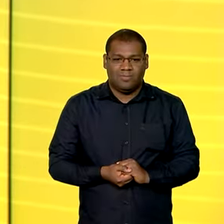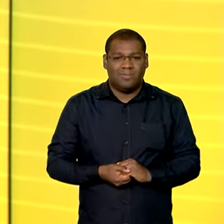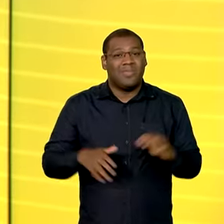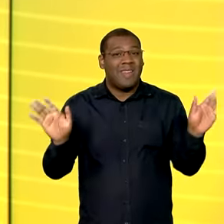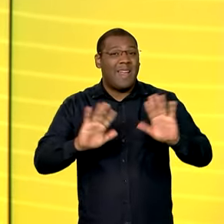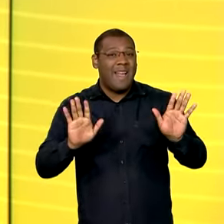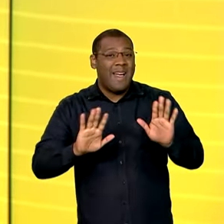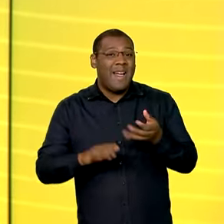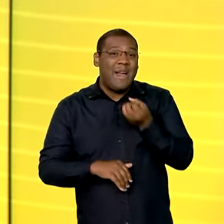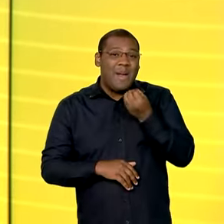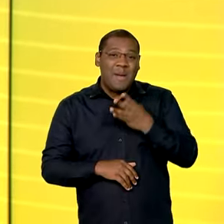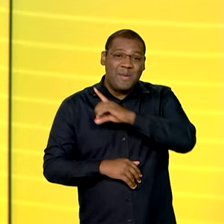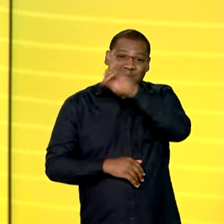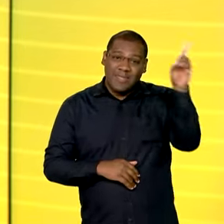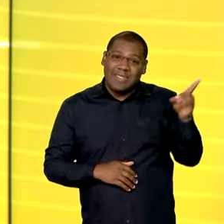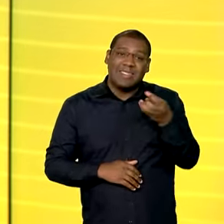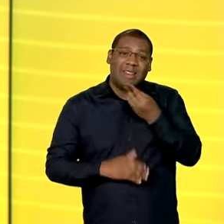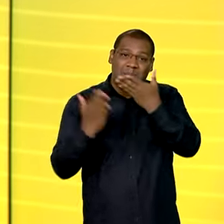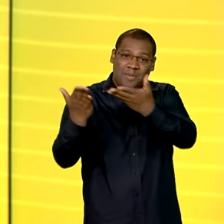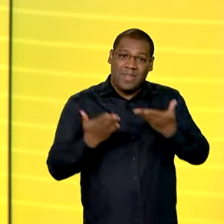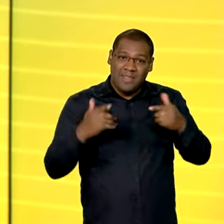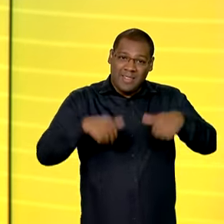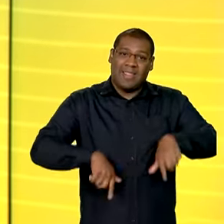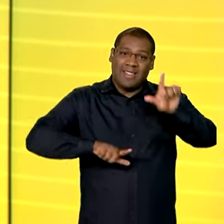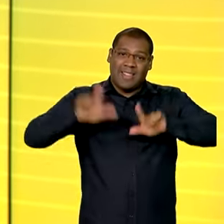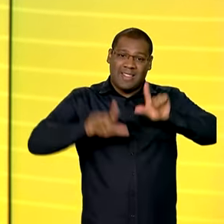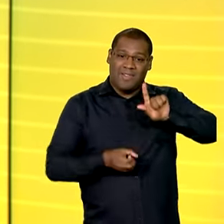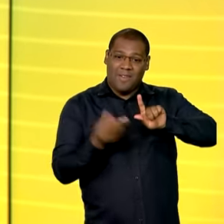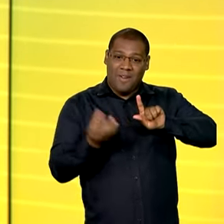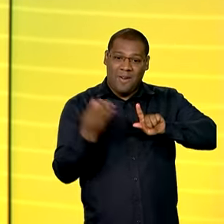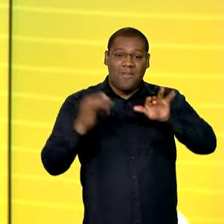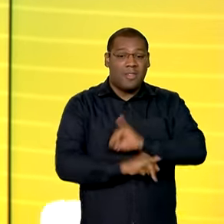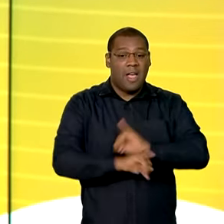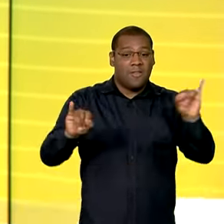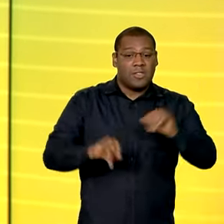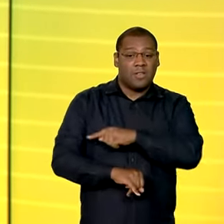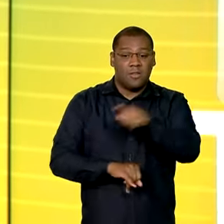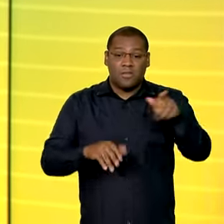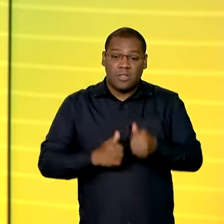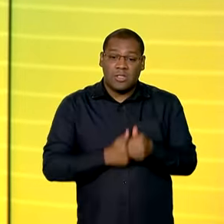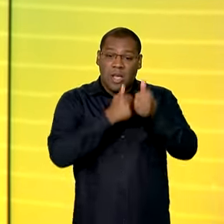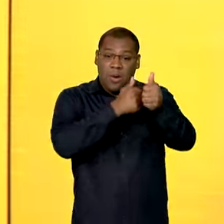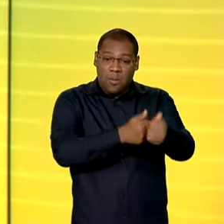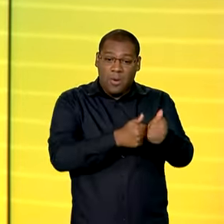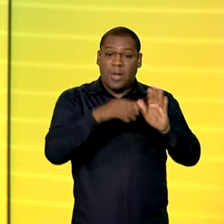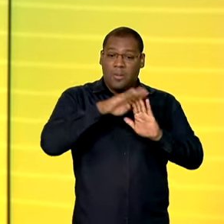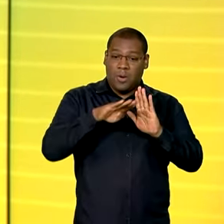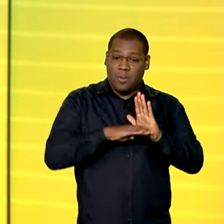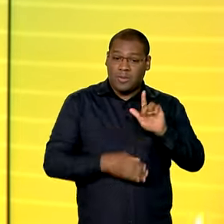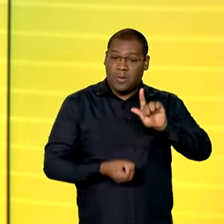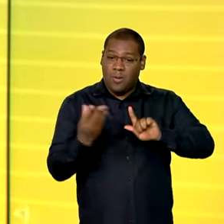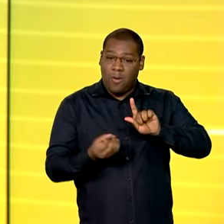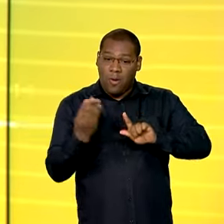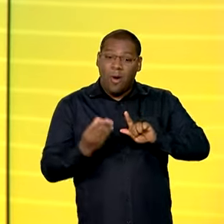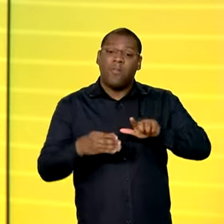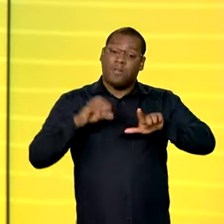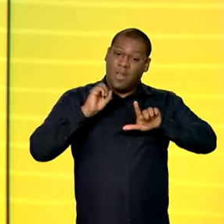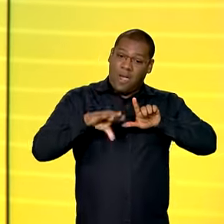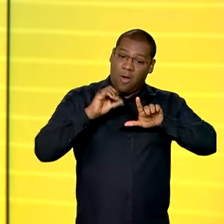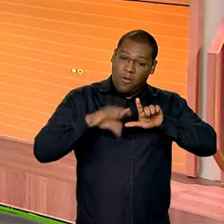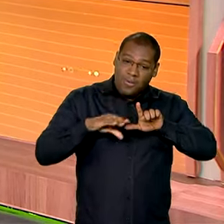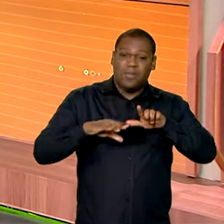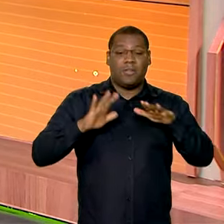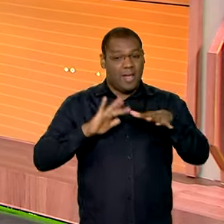Olá, seja muito bem-vindo ao canal GOV. Lembrando que você pode nos acompanhar também ao vivo pelas redes sociais.